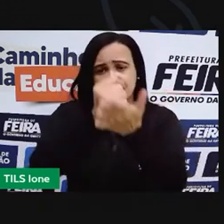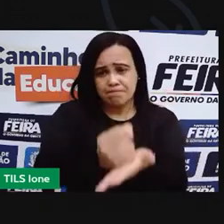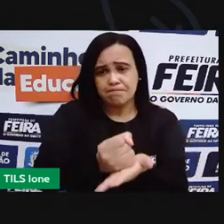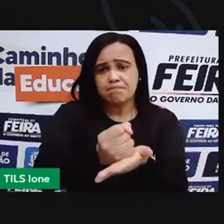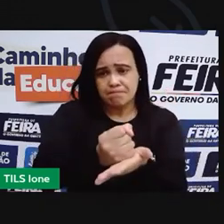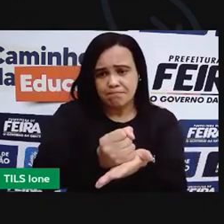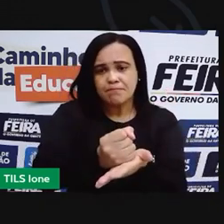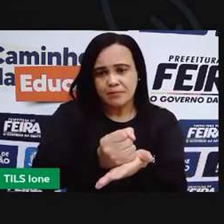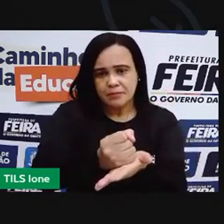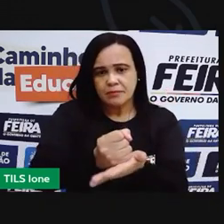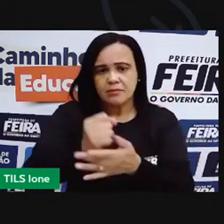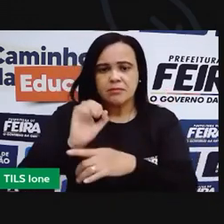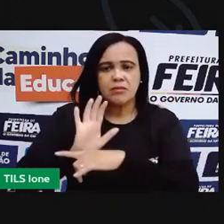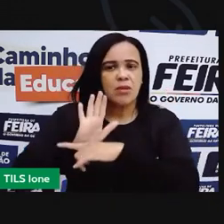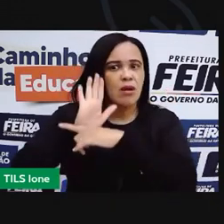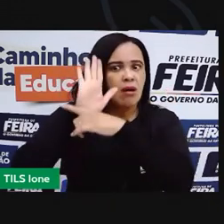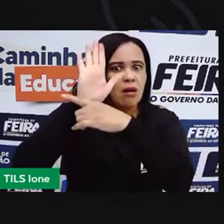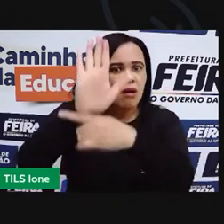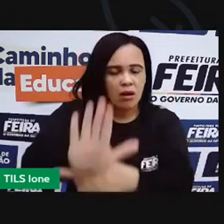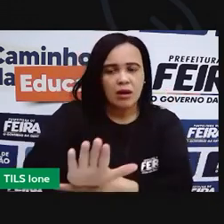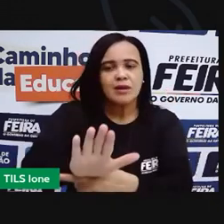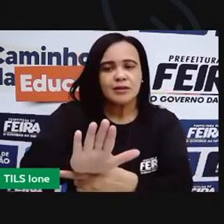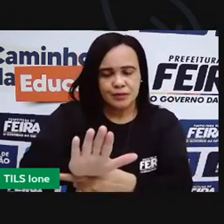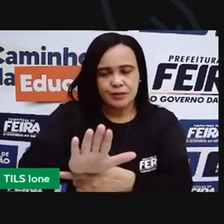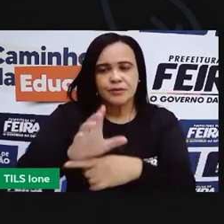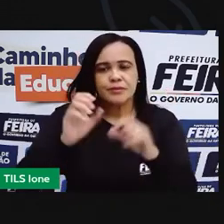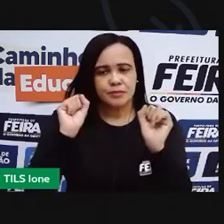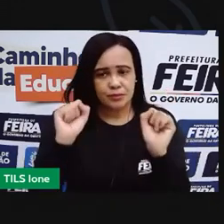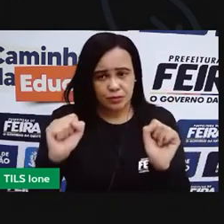pode oferecer algum tipo de auxílio.